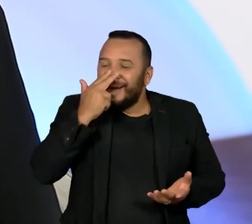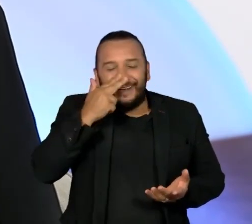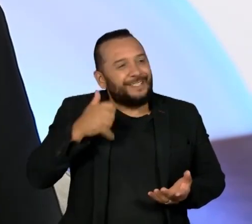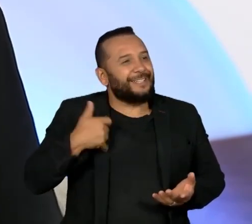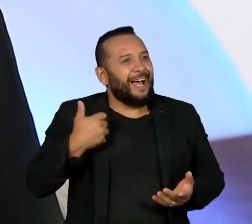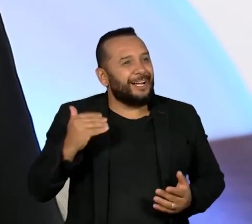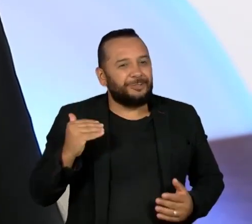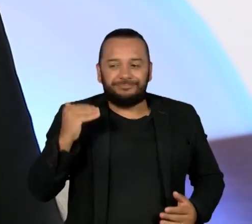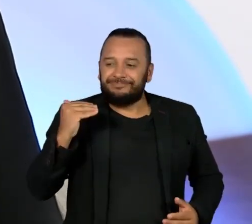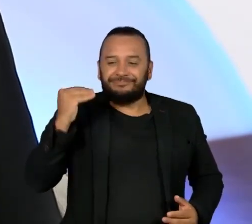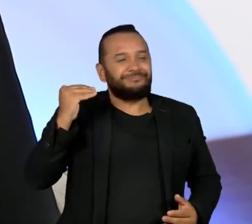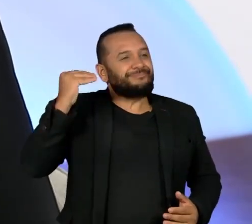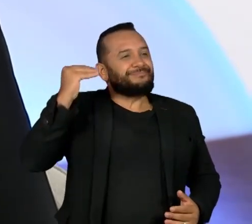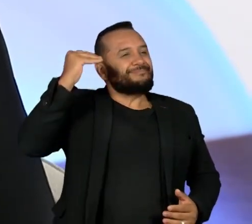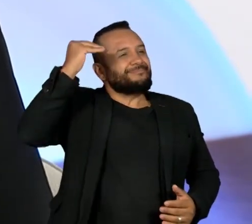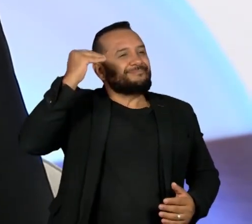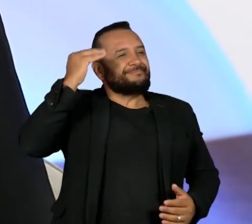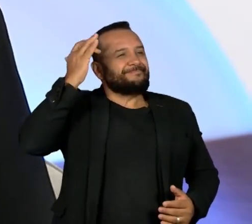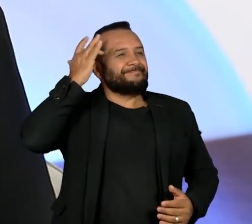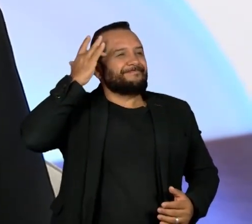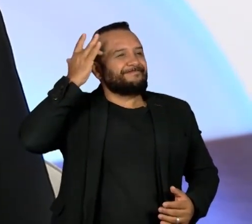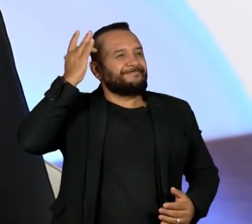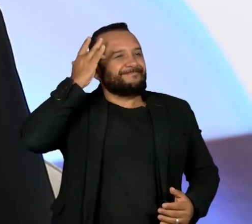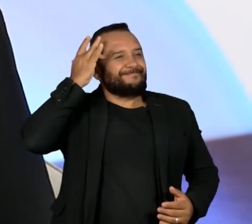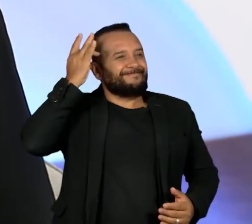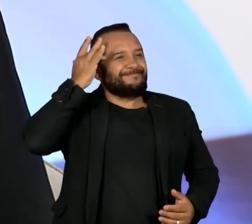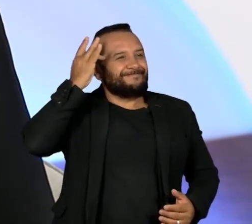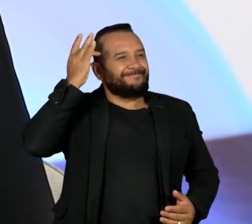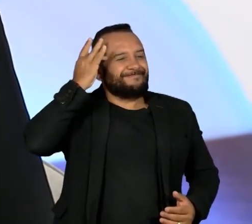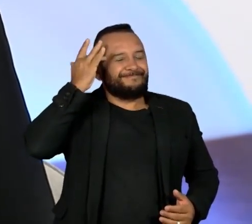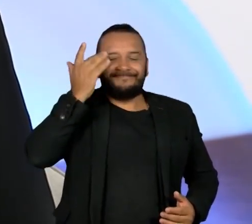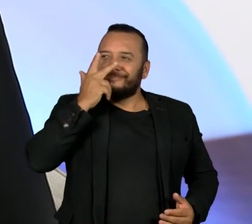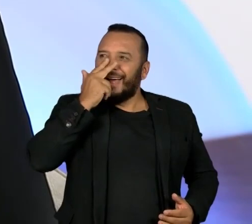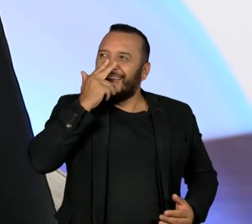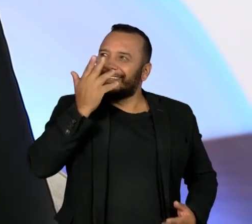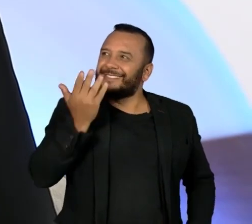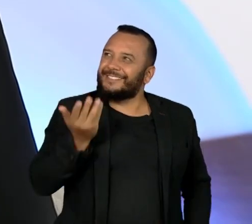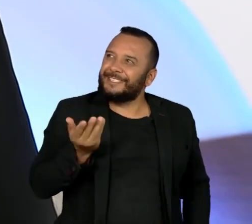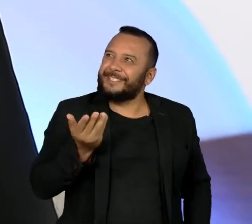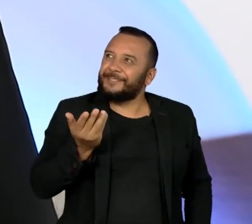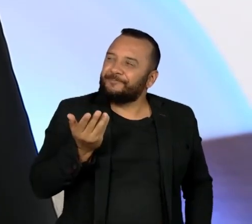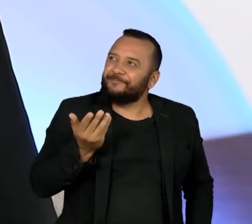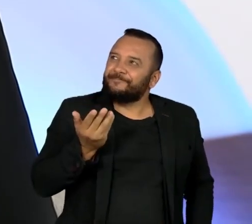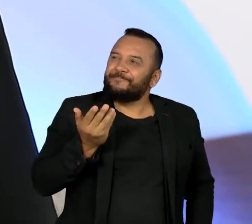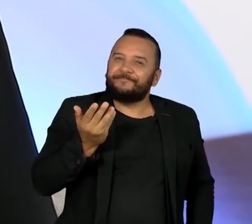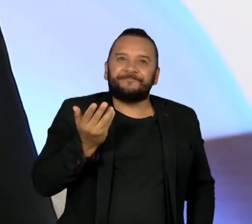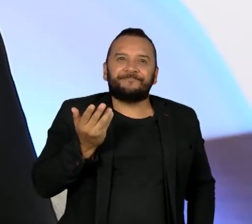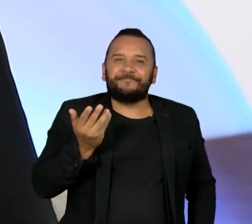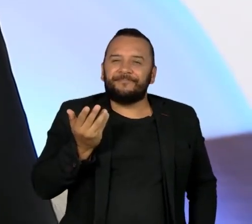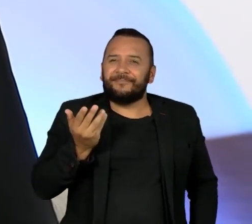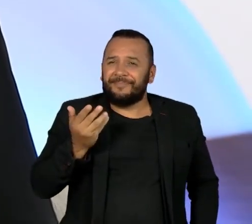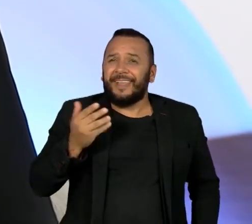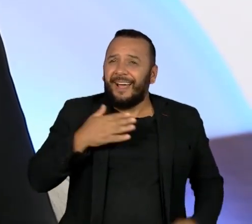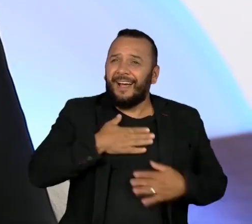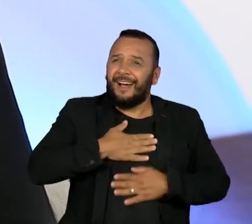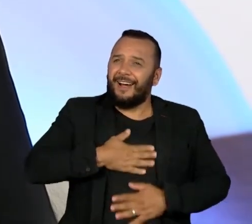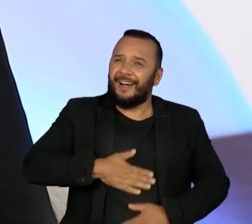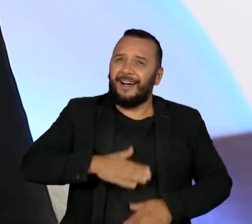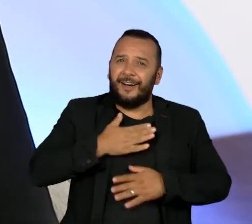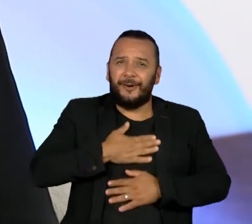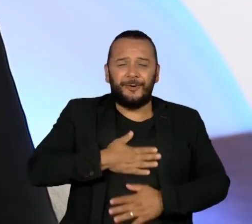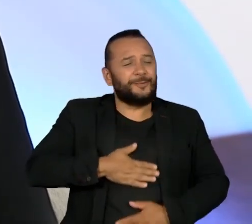Você fica um cara mais calmo mesmo, mais